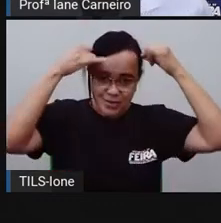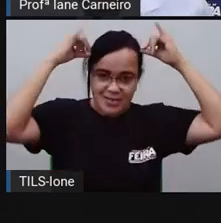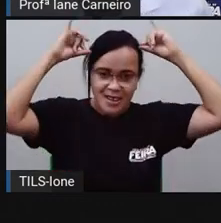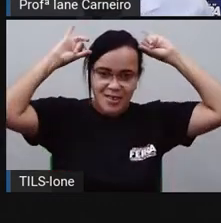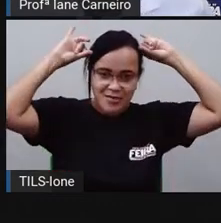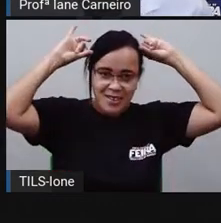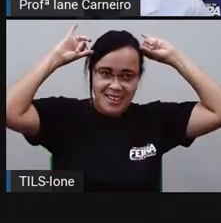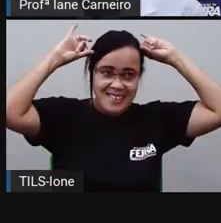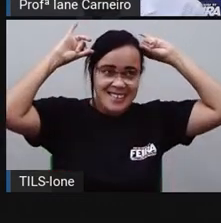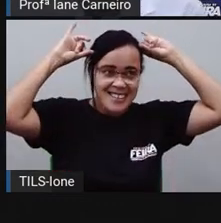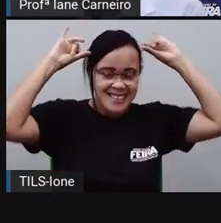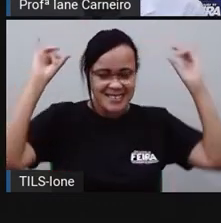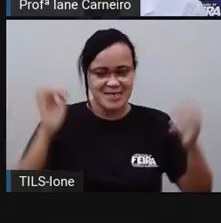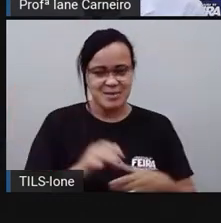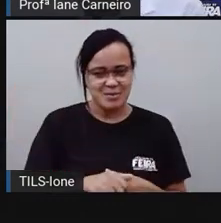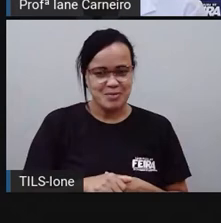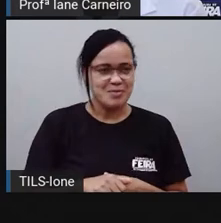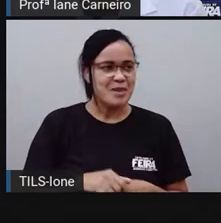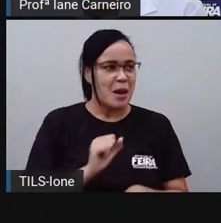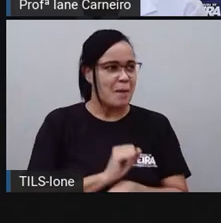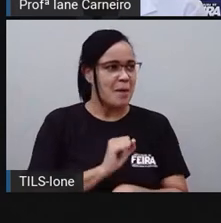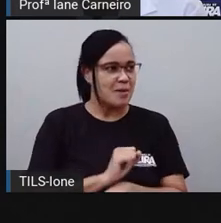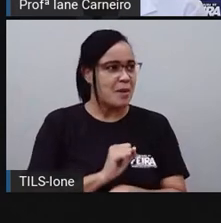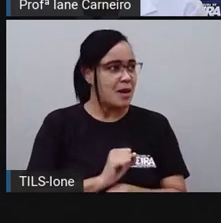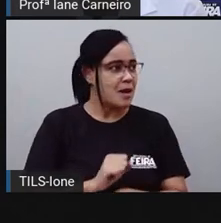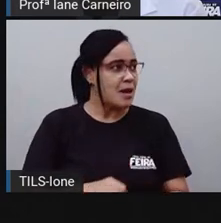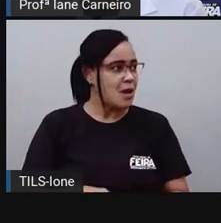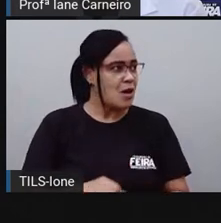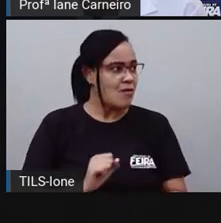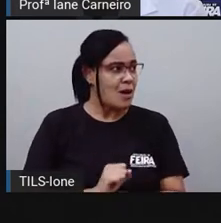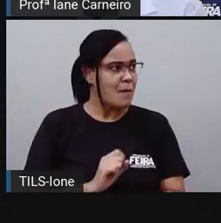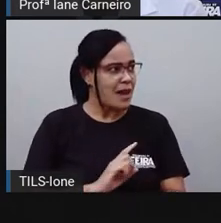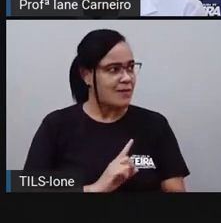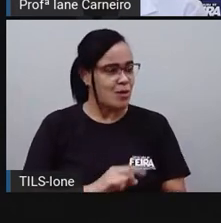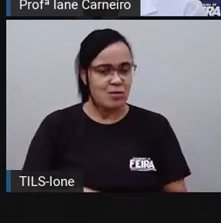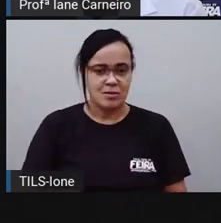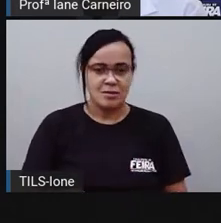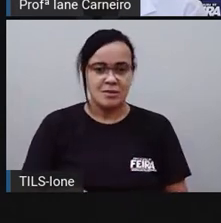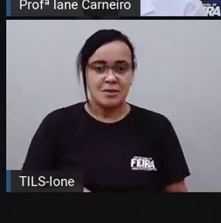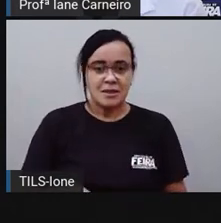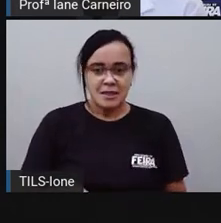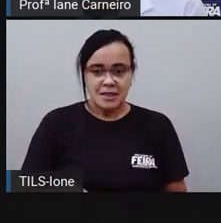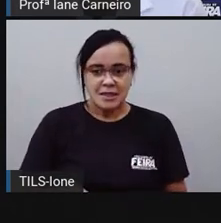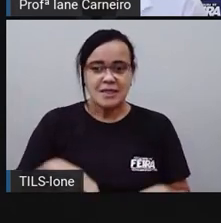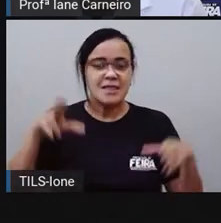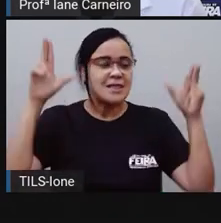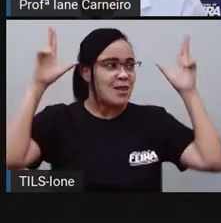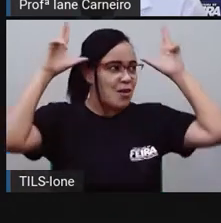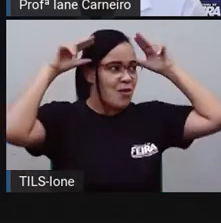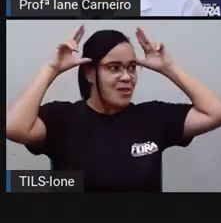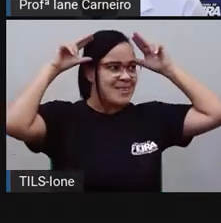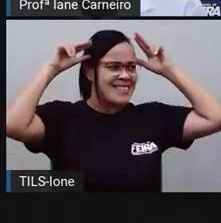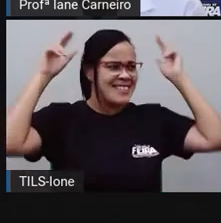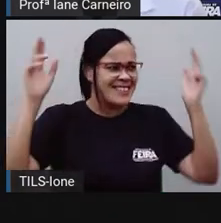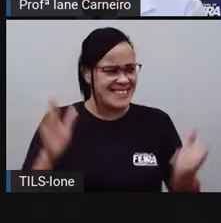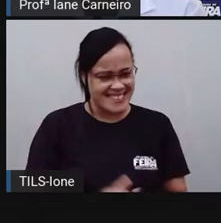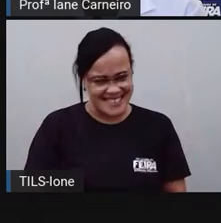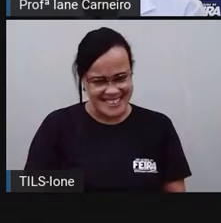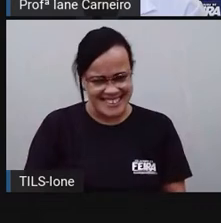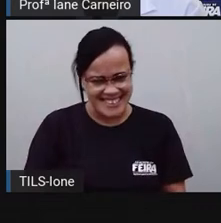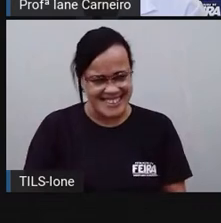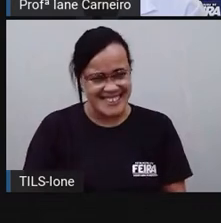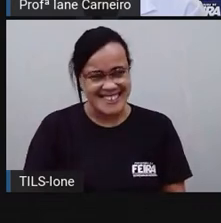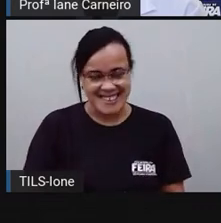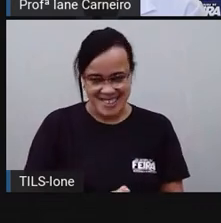Ou até a grande da vaca. A vaca. E a do coelho. Qual é que tem a perna mais